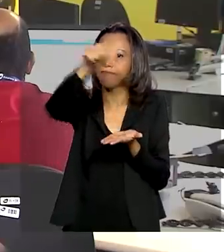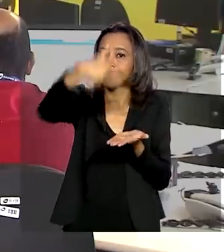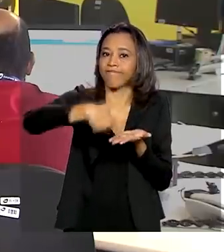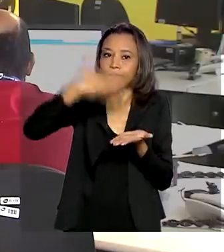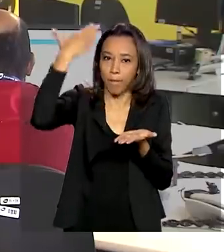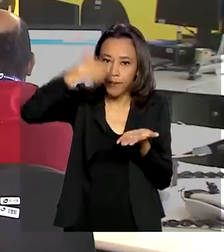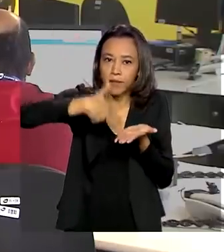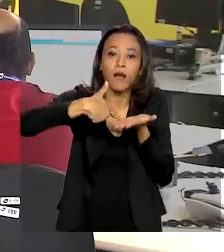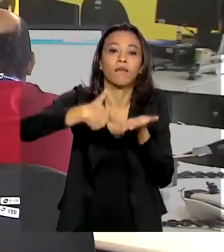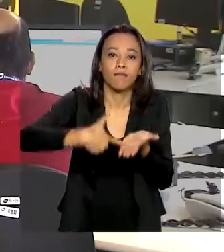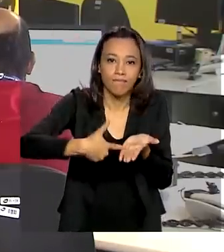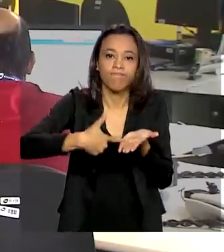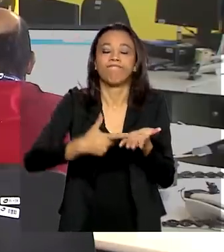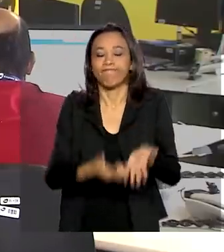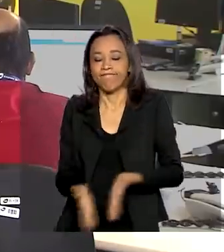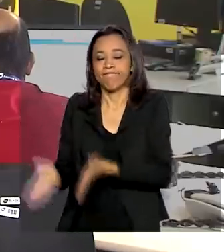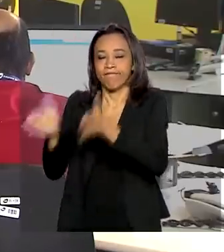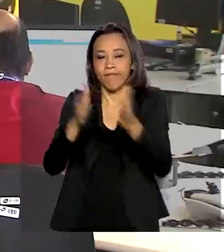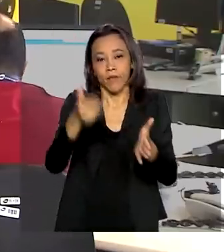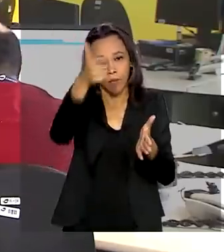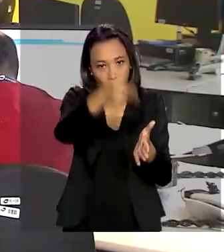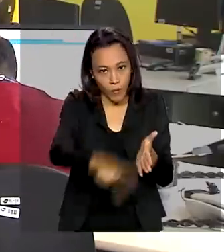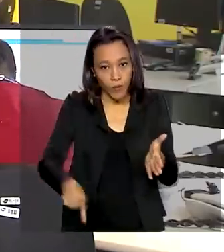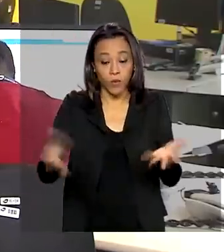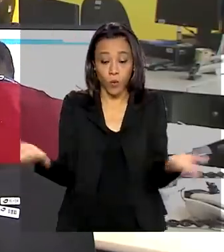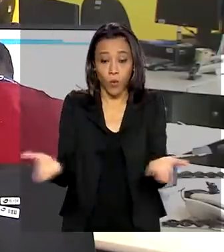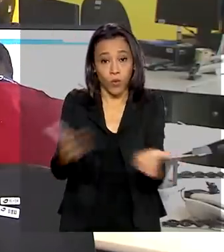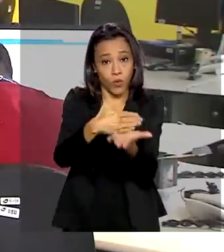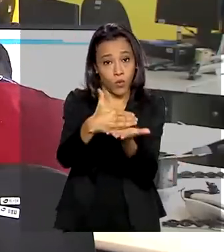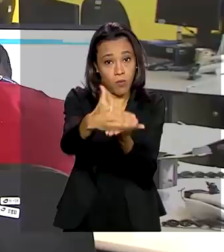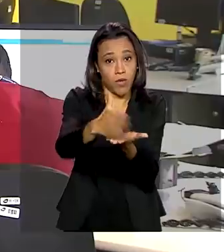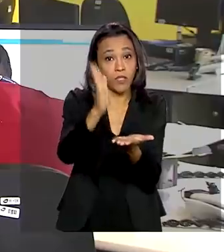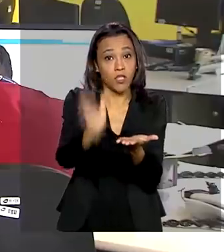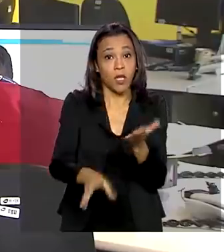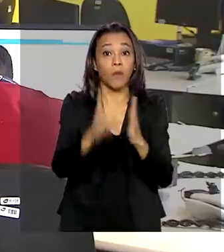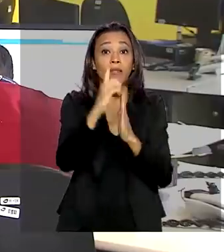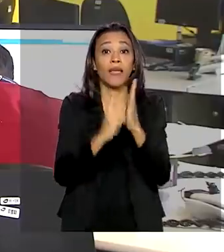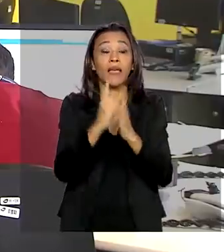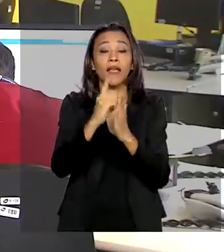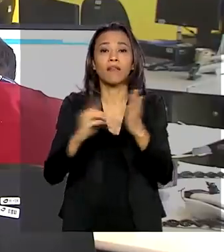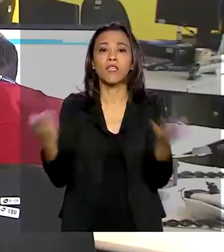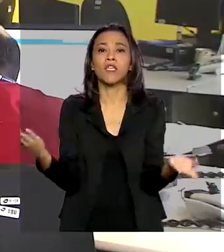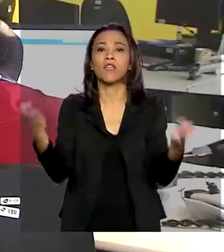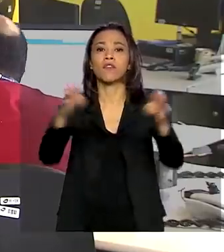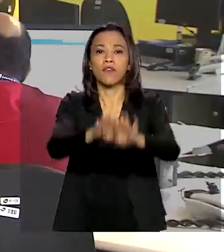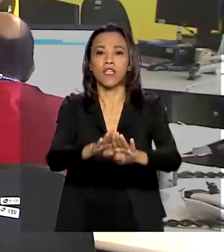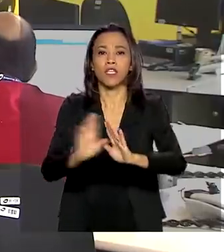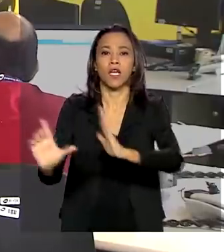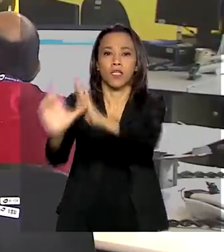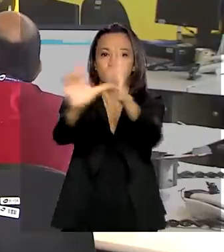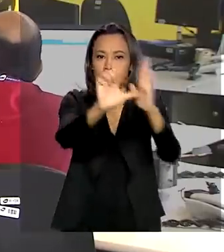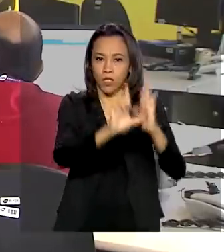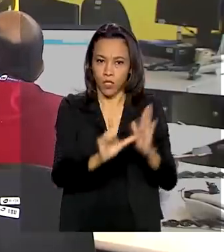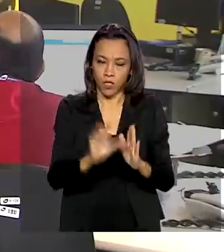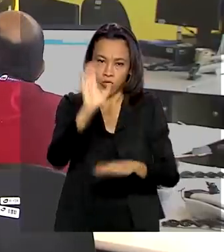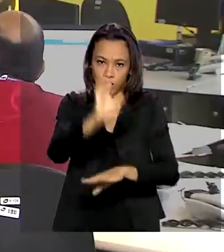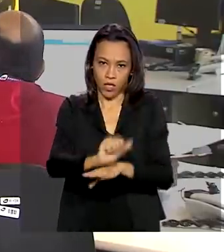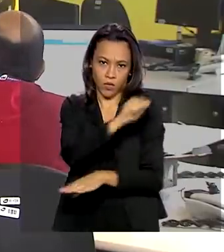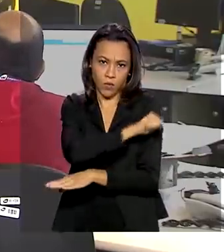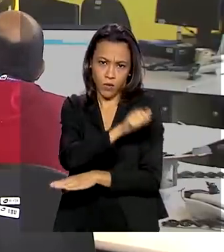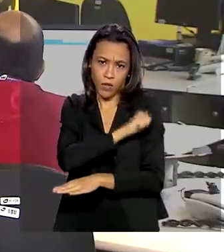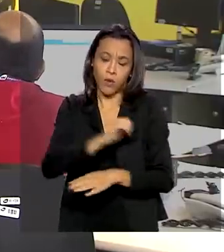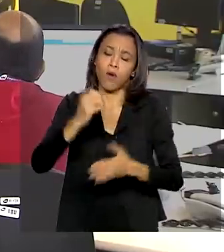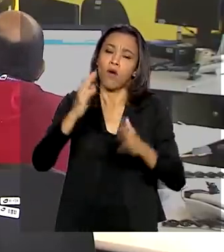falando em restrições, está valendo a partir de hoje o decreto que fecha o comércio da cidade do Rio de Janeiro. Farmácias e